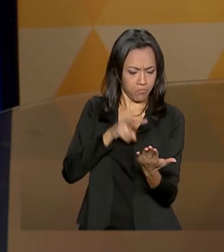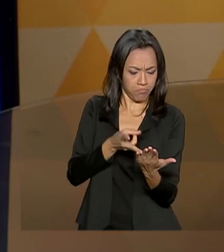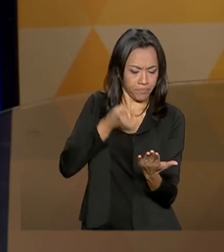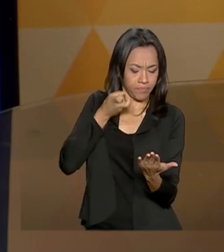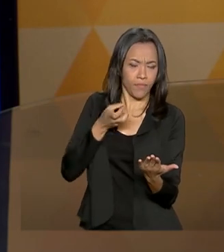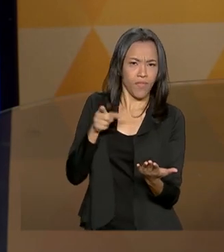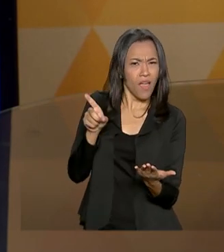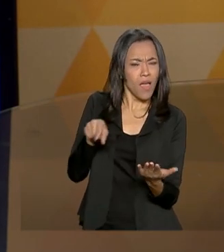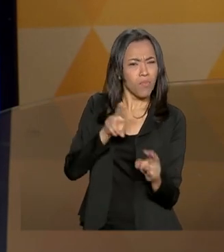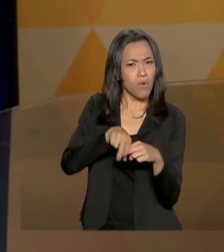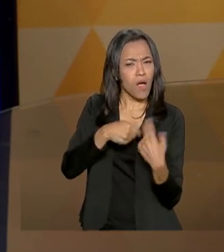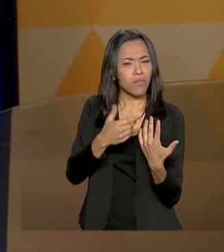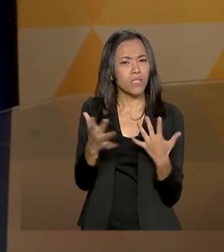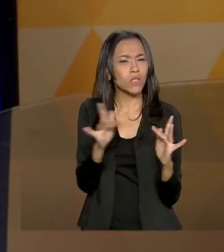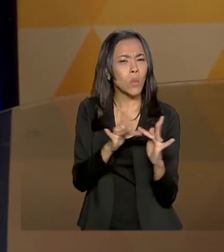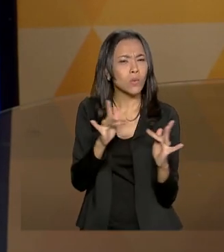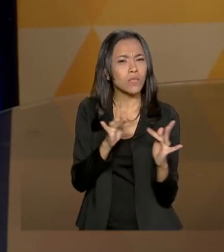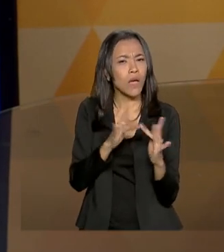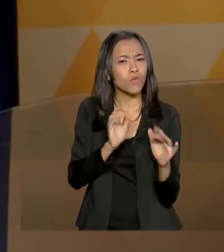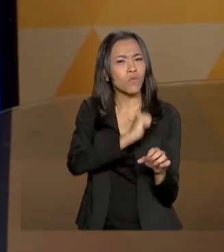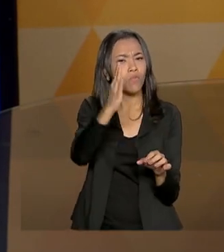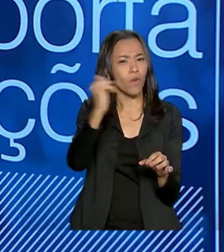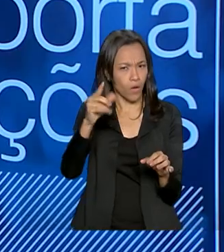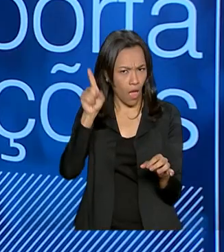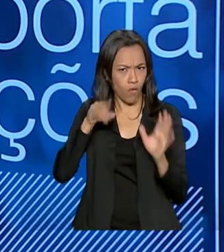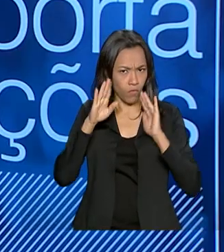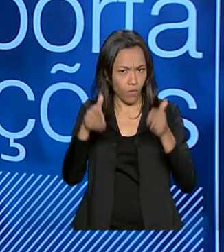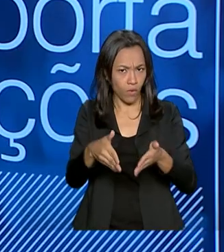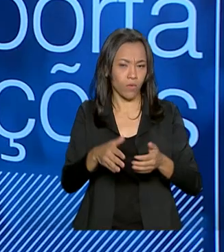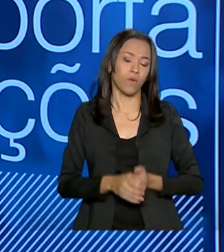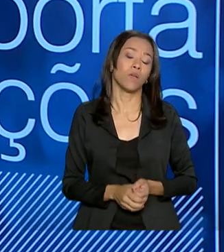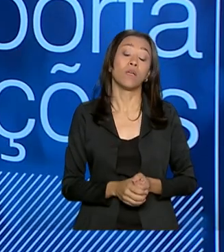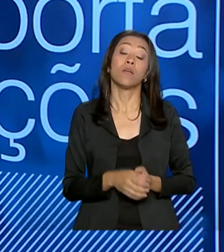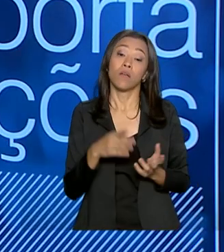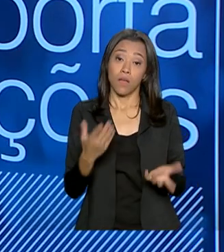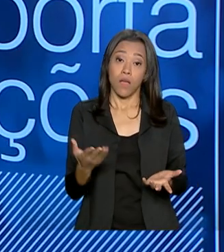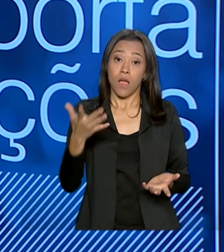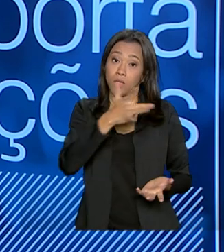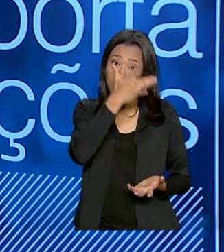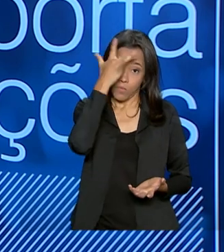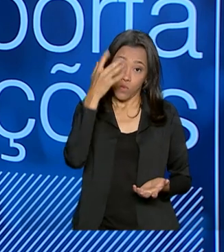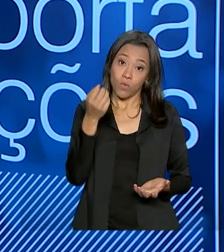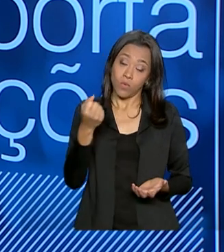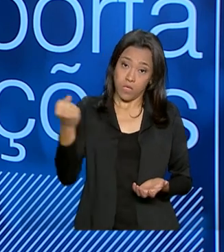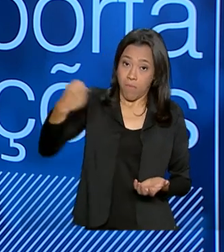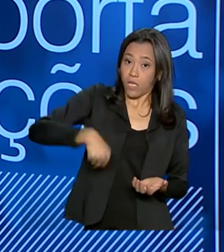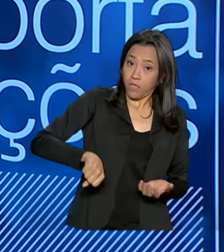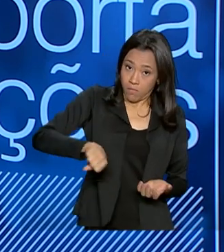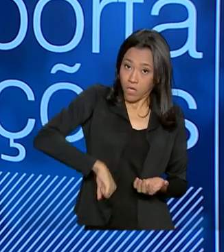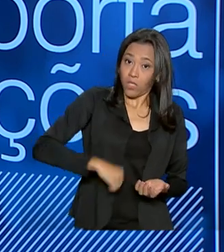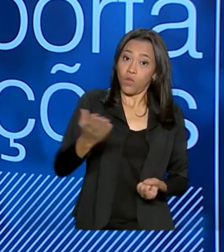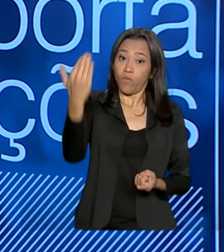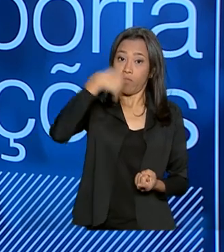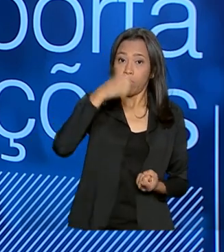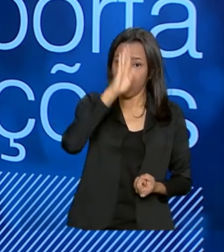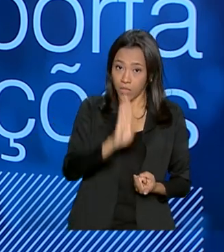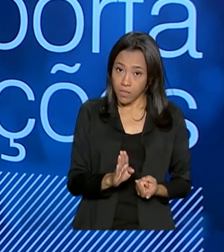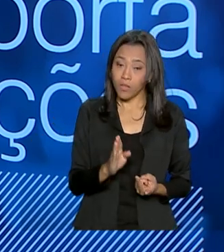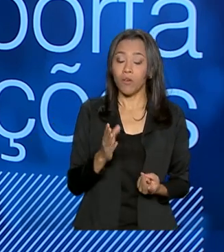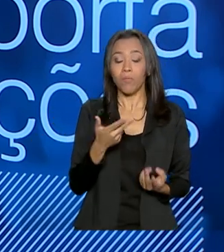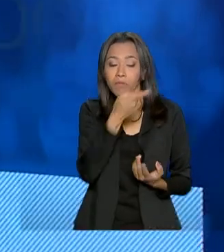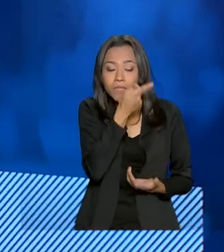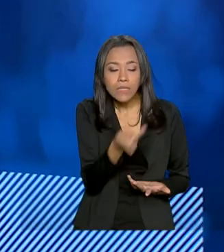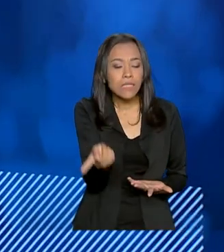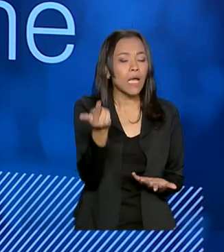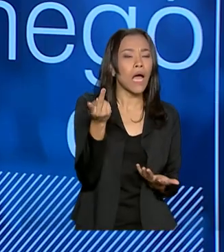das relações externas? Esse é o foco? É, normalmente os embaixadores vêm para uma visita de cortesia, né? E